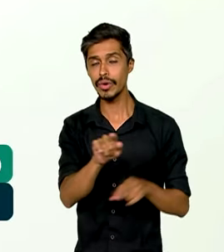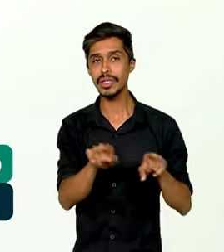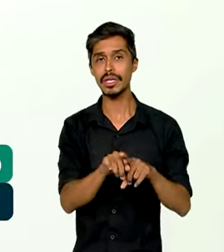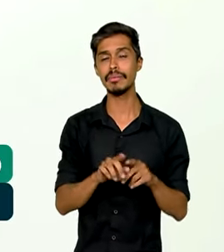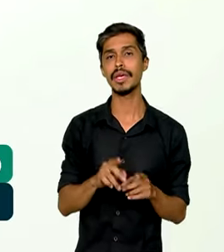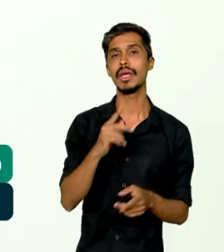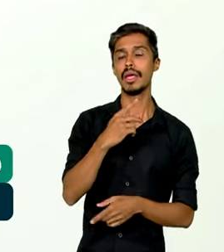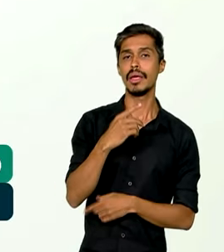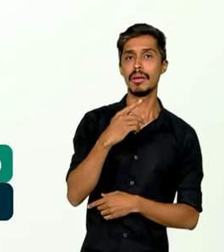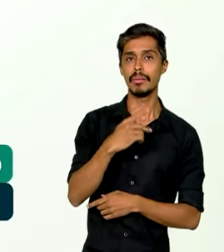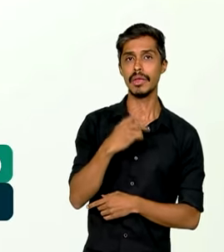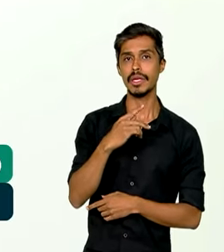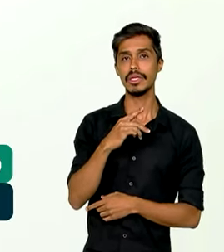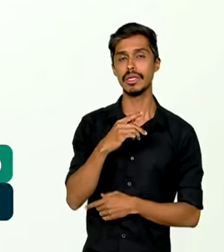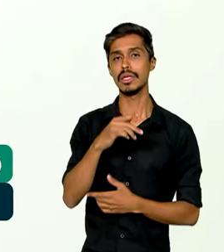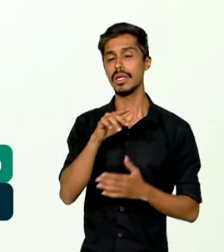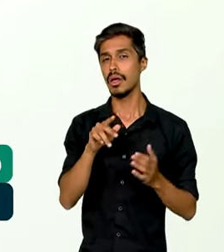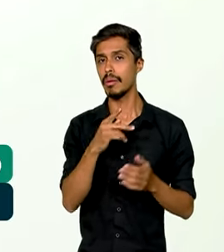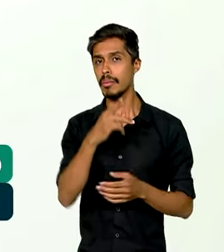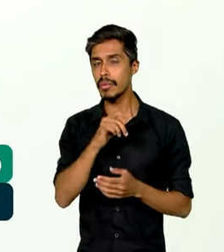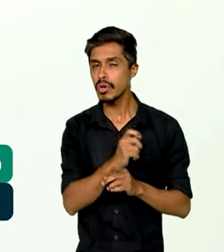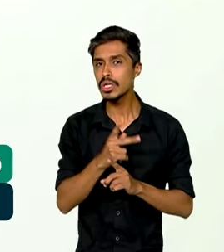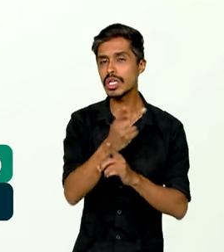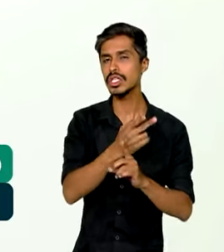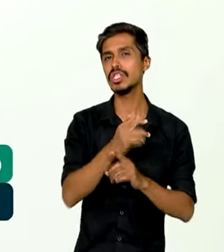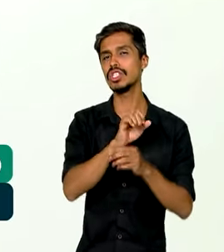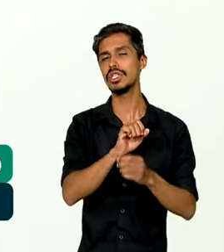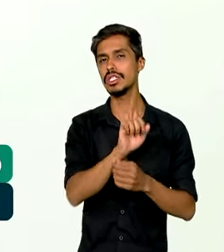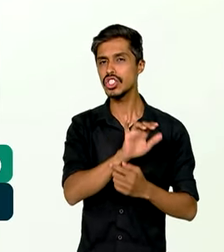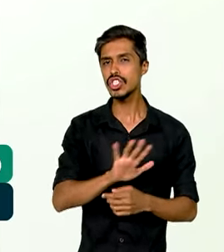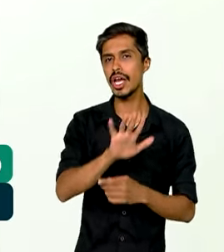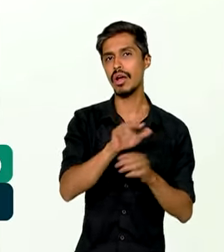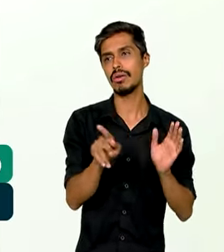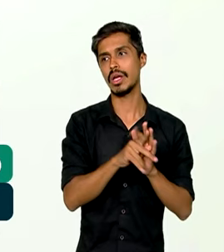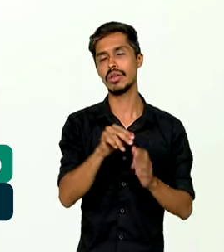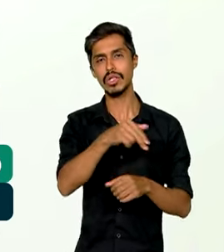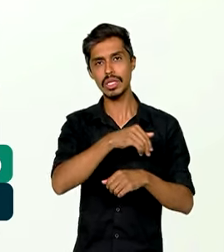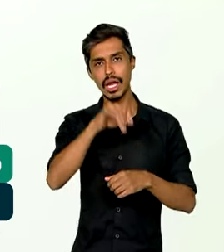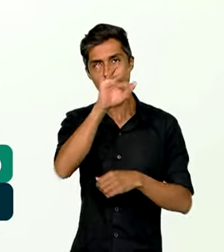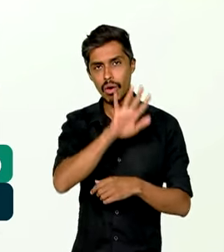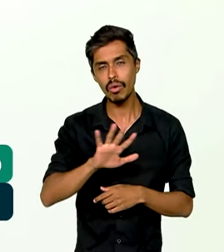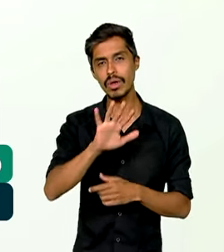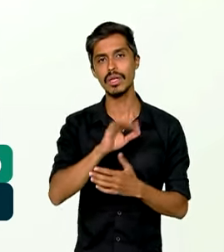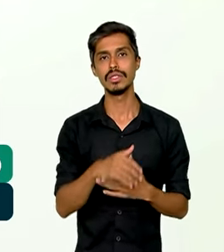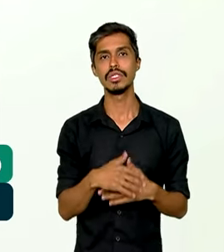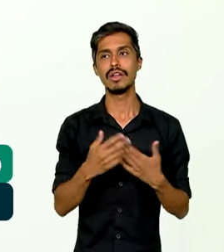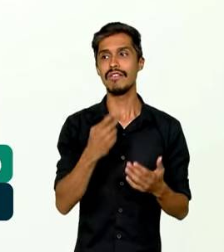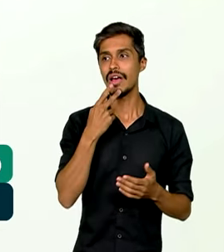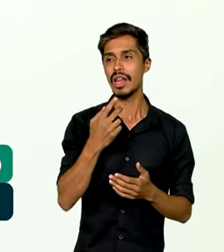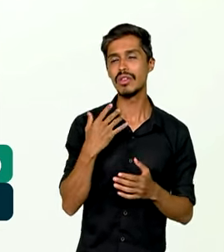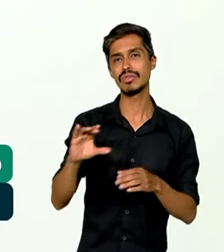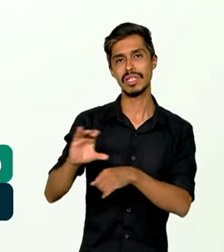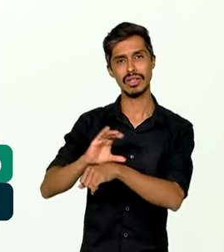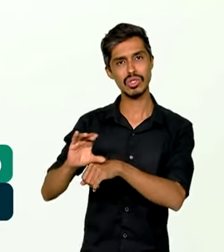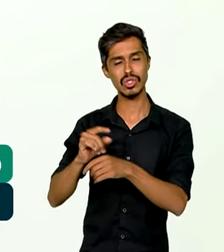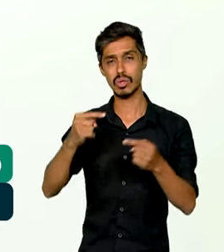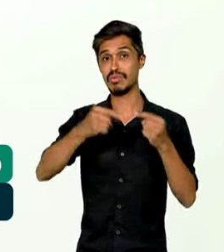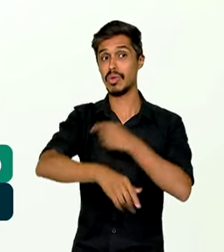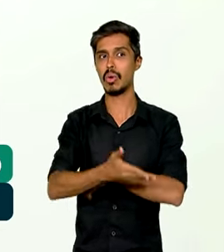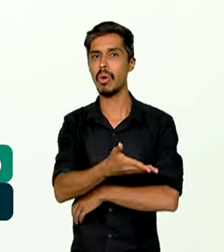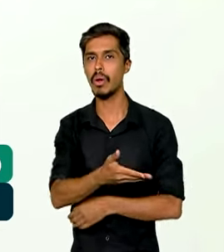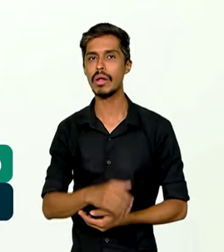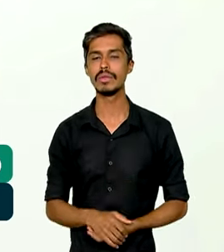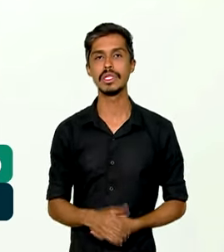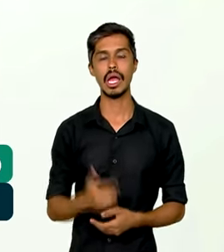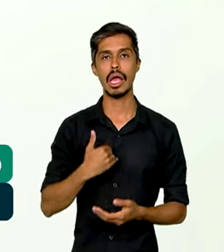-Geral da Fazenda Nacional sobre a inconstitucionalidade da proposta. E não